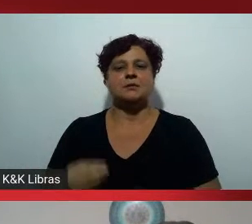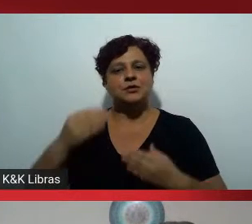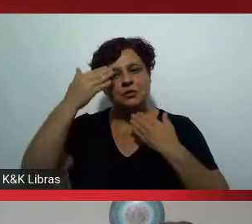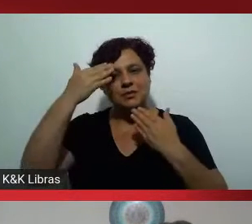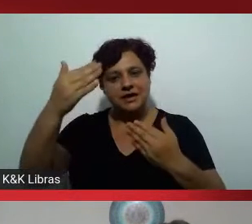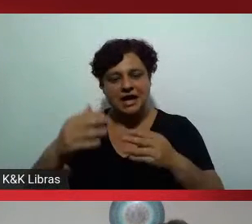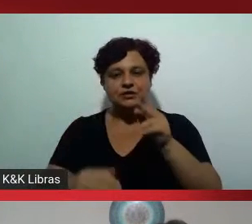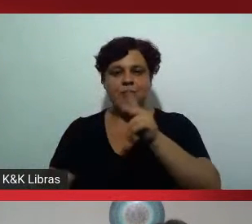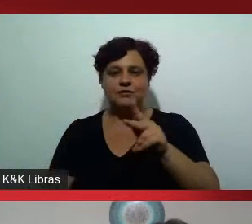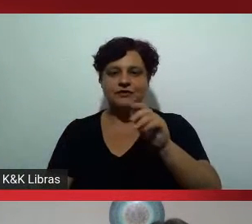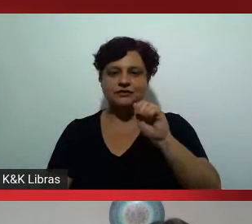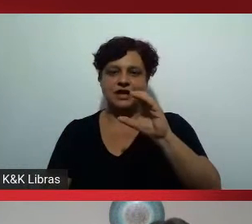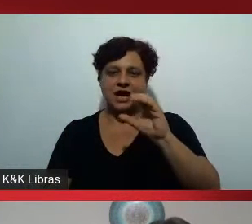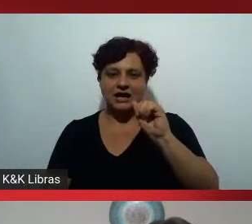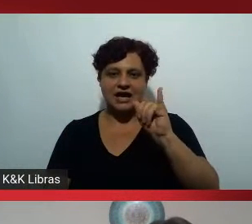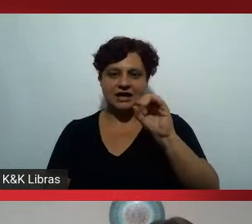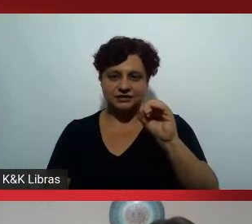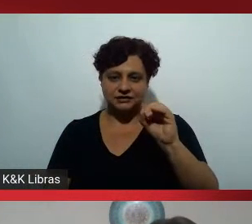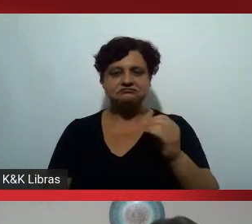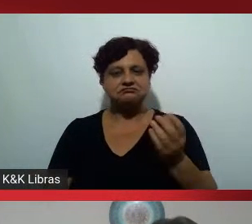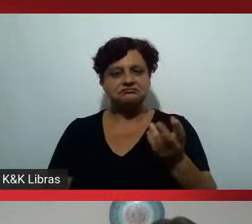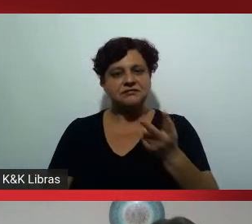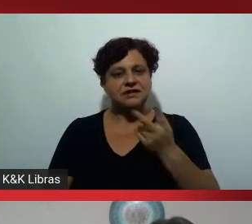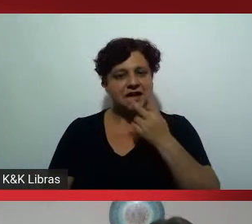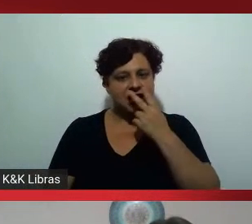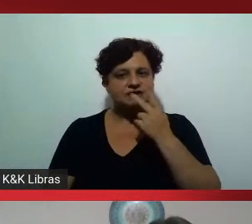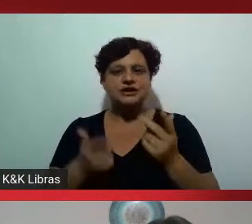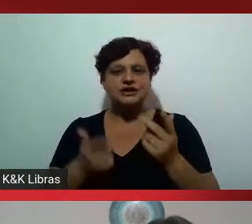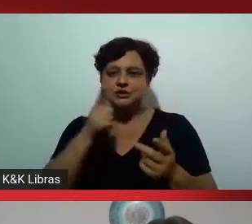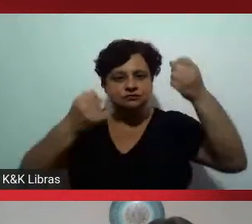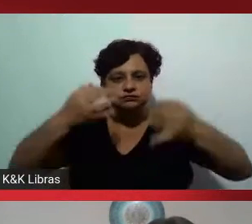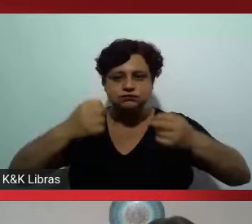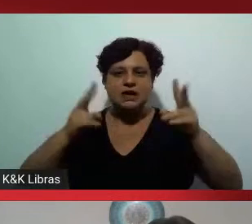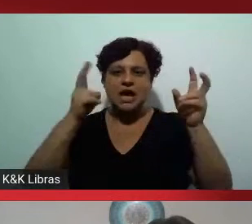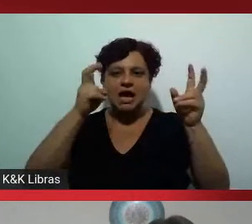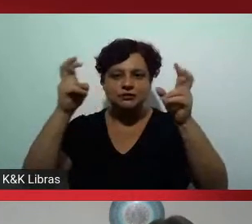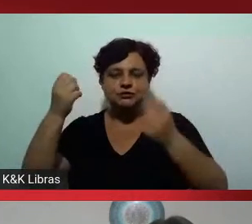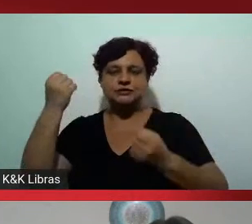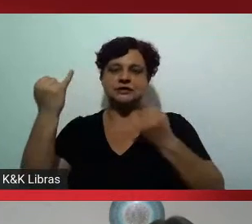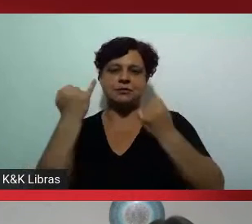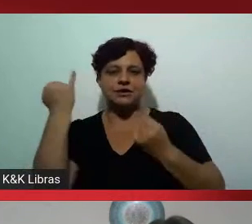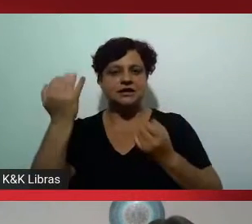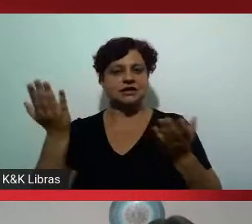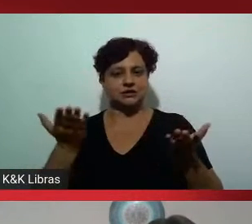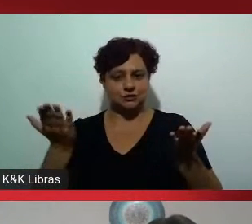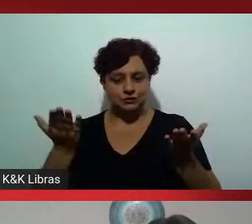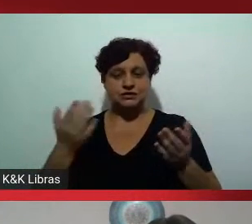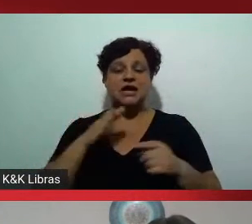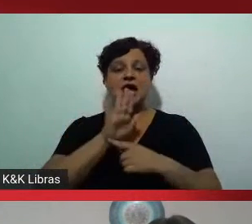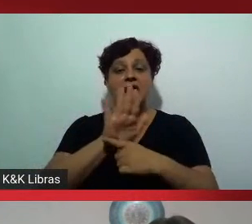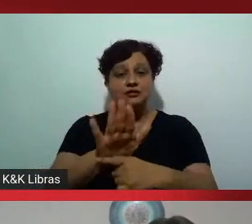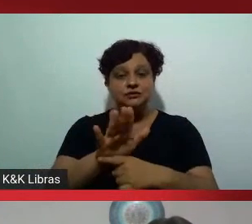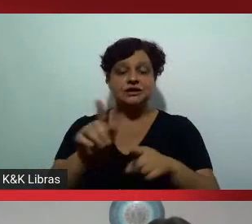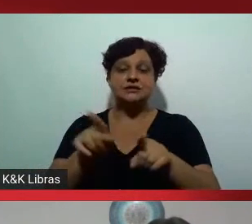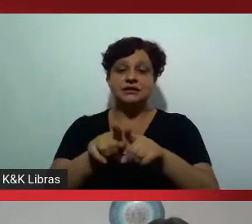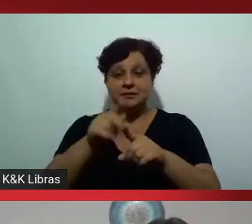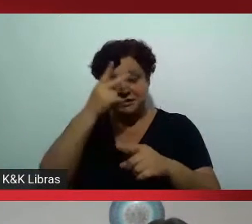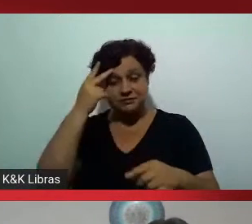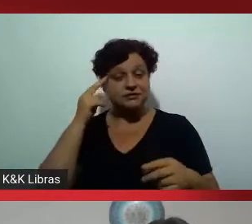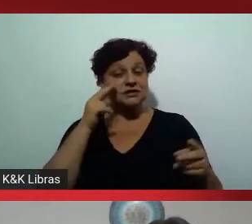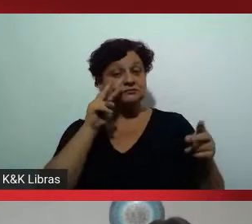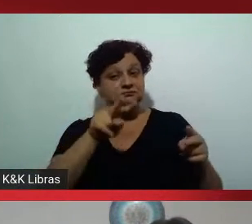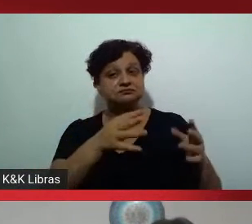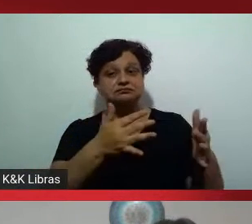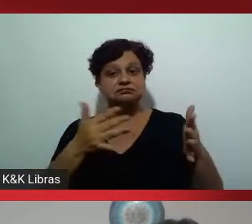Cássio eu acredito que a gente conseguiu endereçar questões importantes né ajudando a nossa audiência a tirar